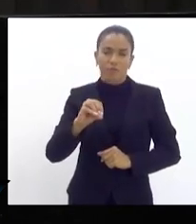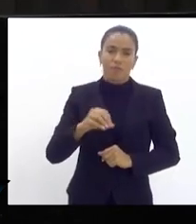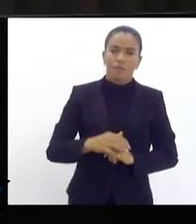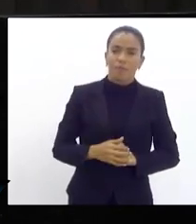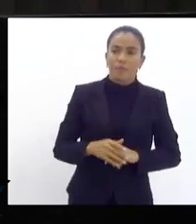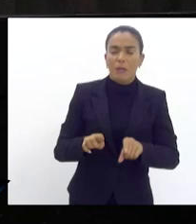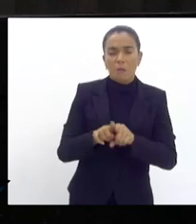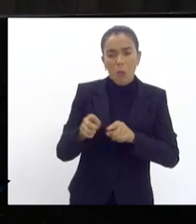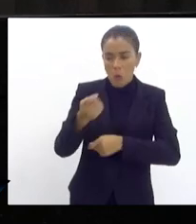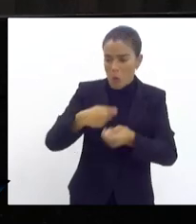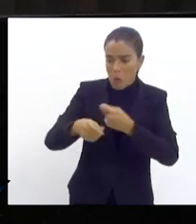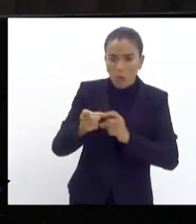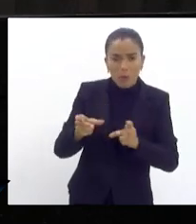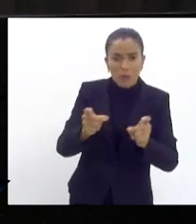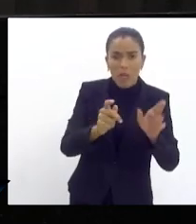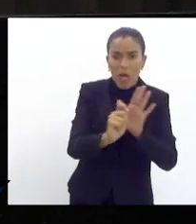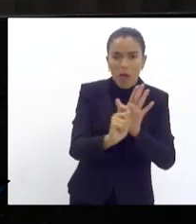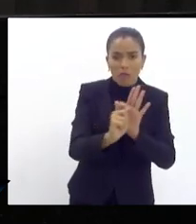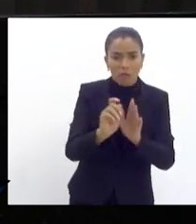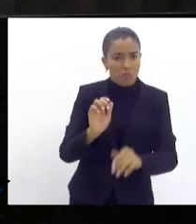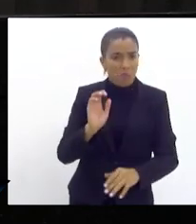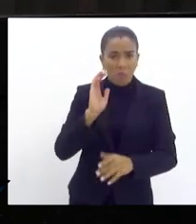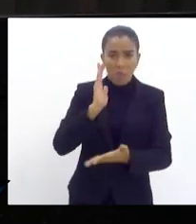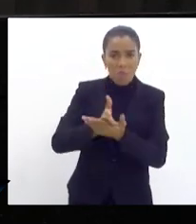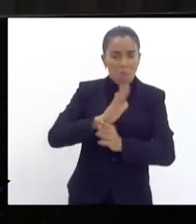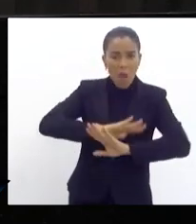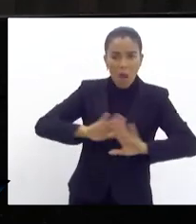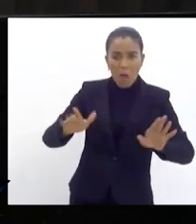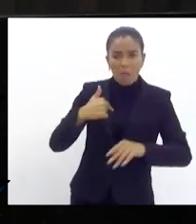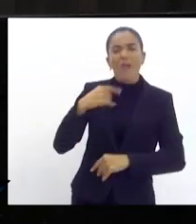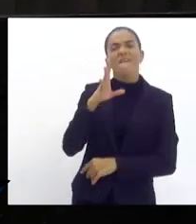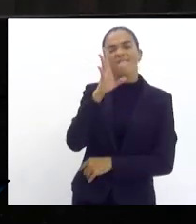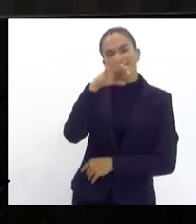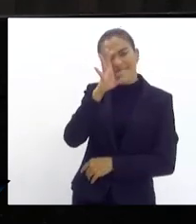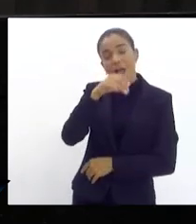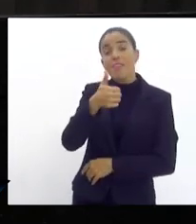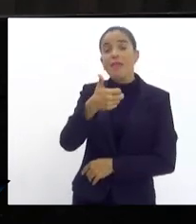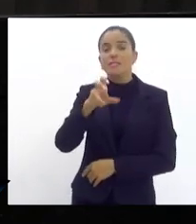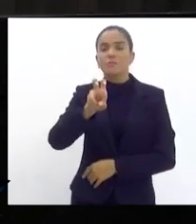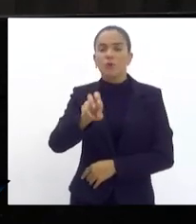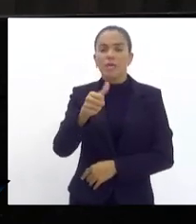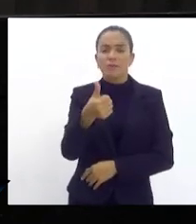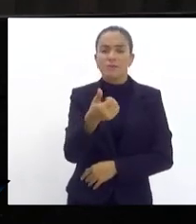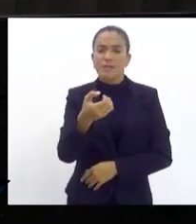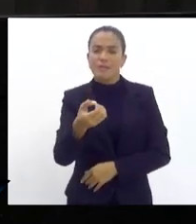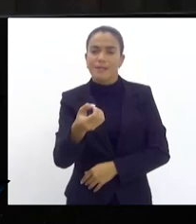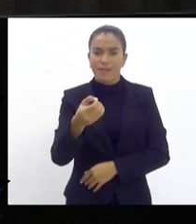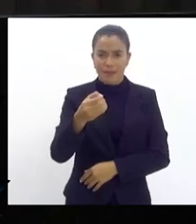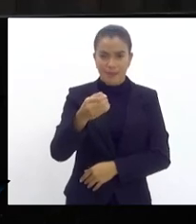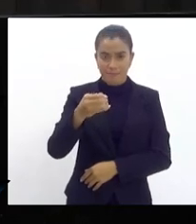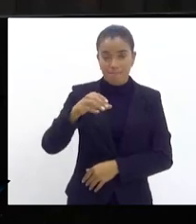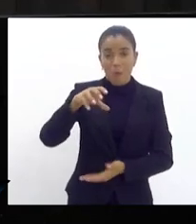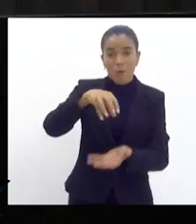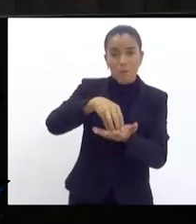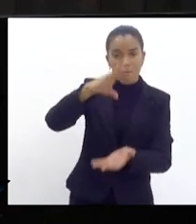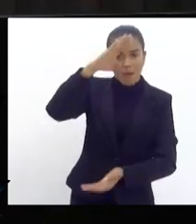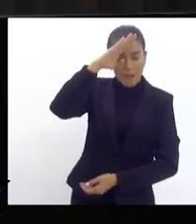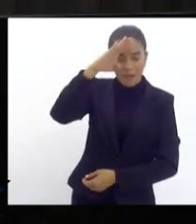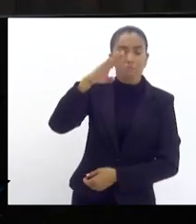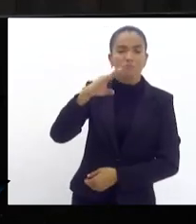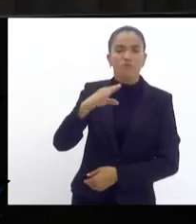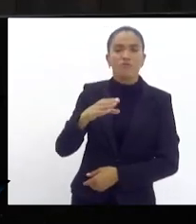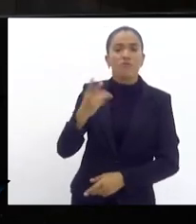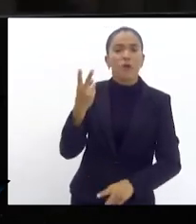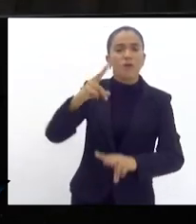parou mas porque eu estive ali insistindo 15º a 60 batendo constantemente foi